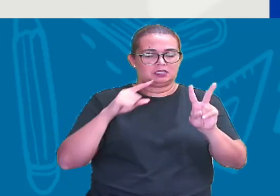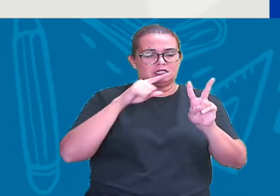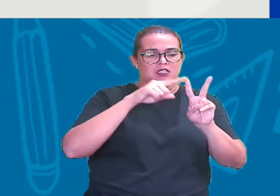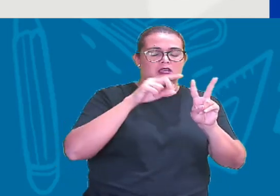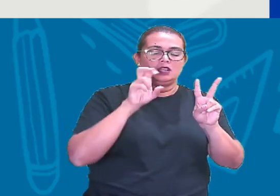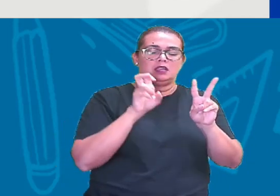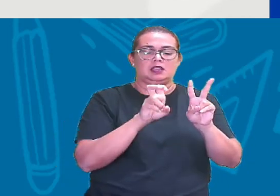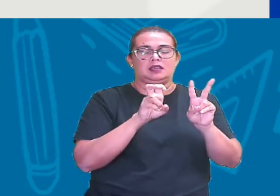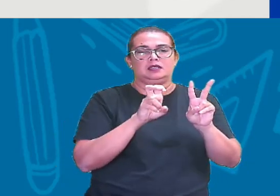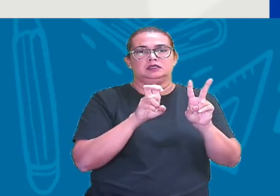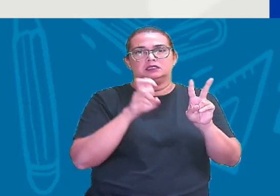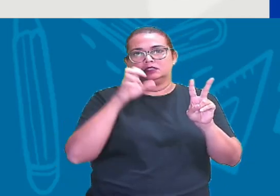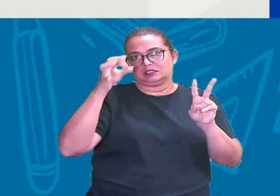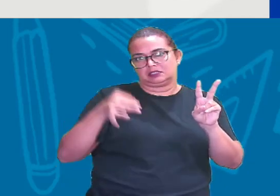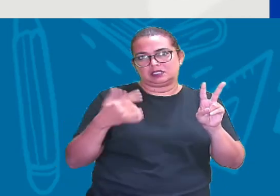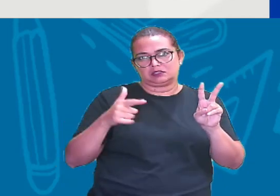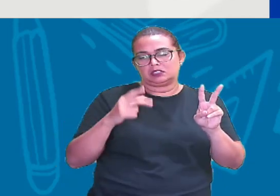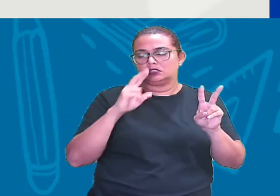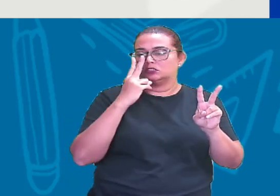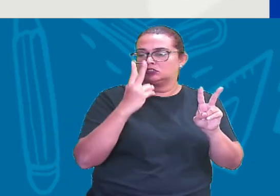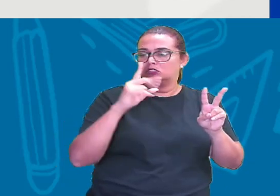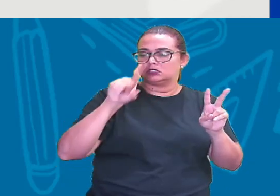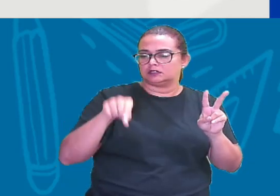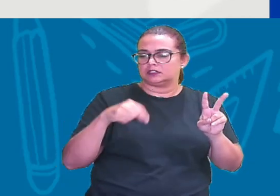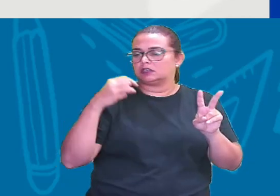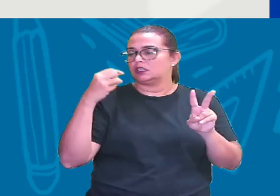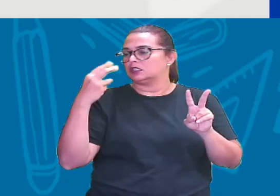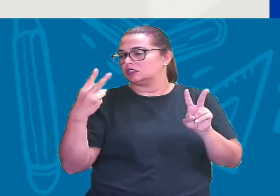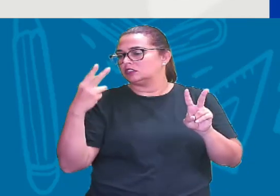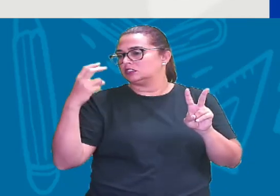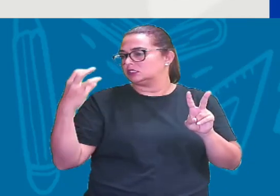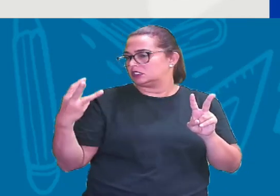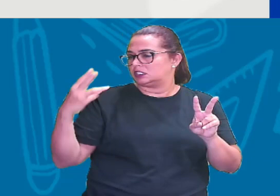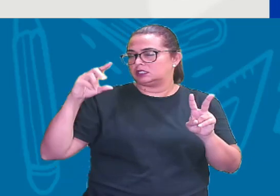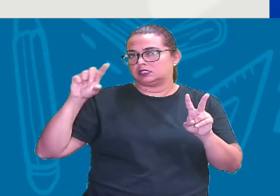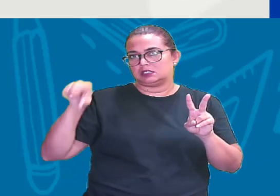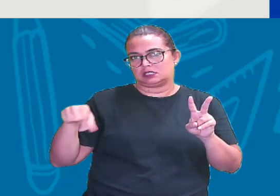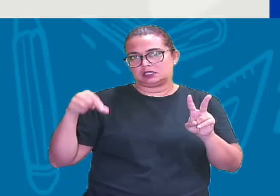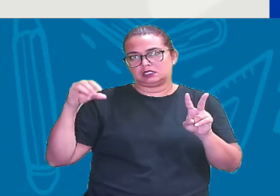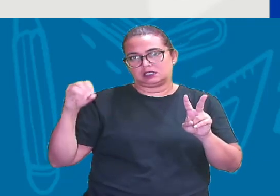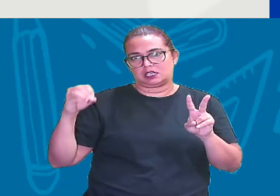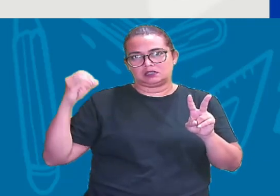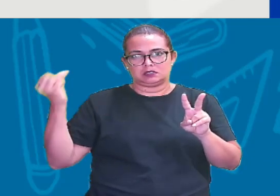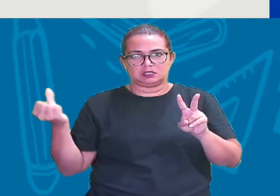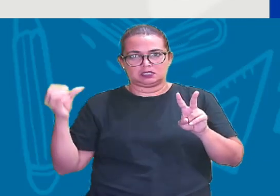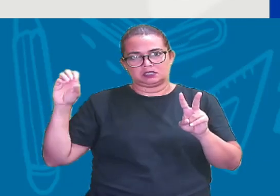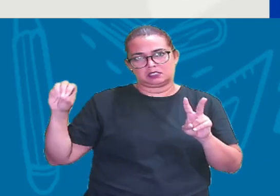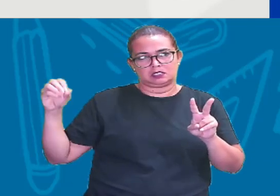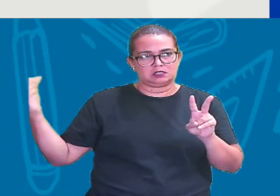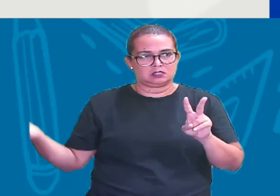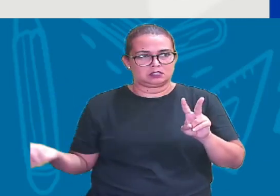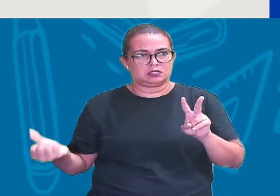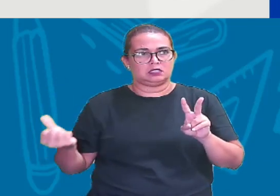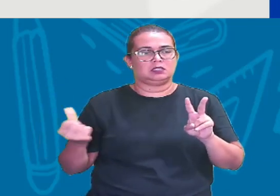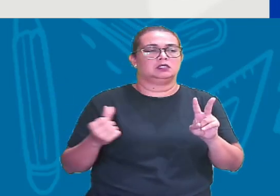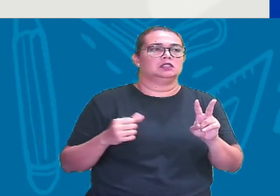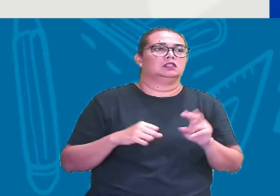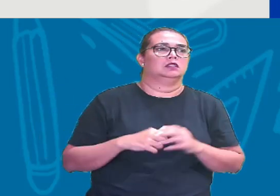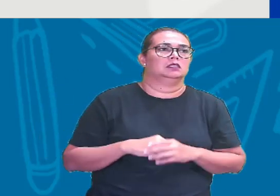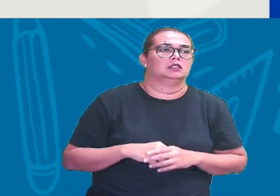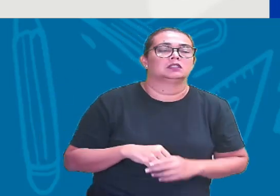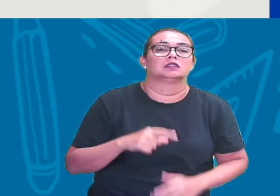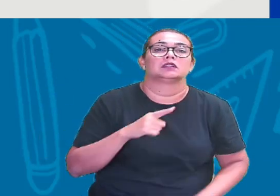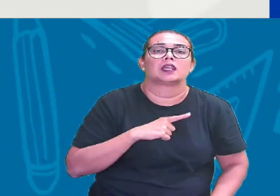5 Que também não é exata 2,23606 Não tá se repetindo Nosso